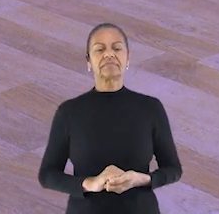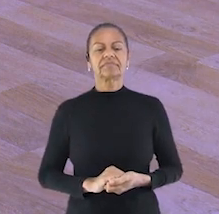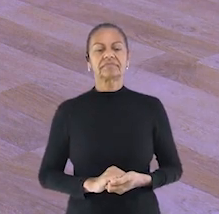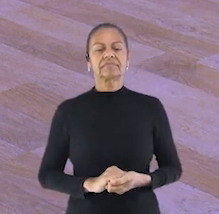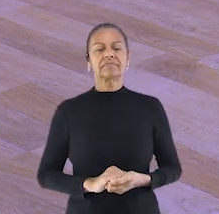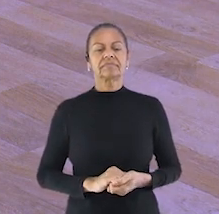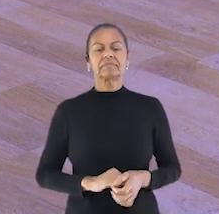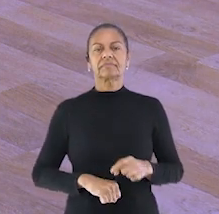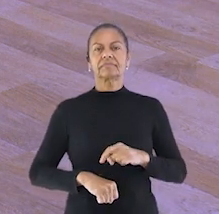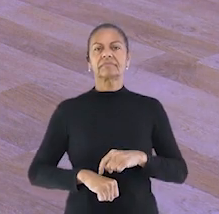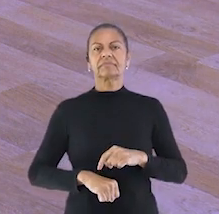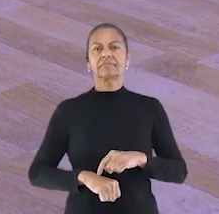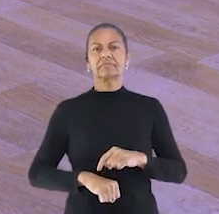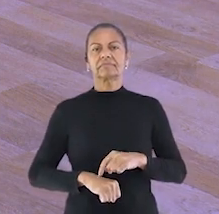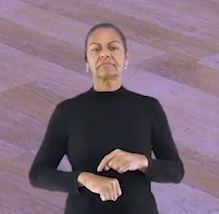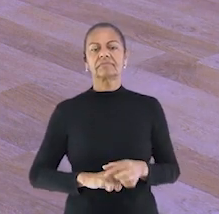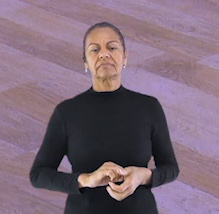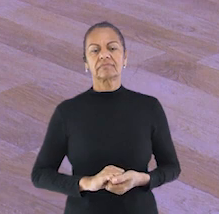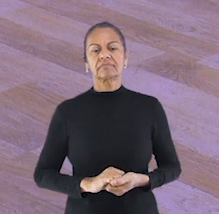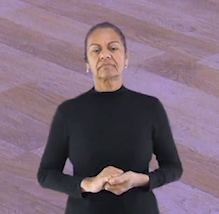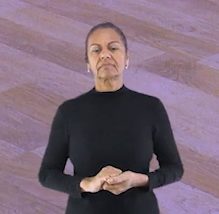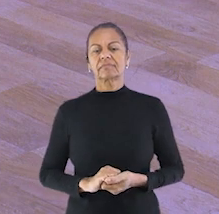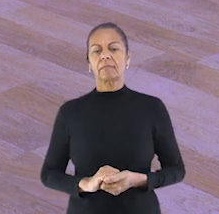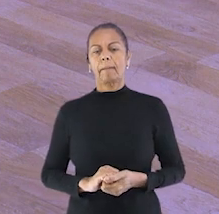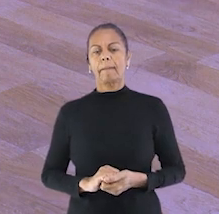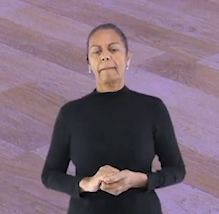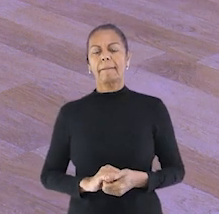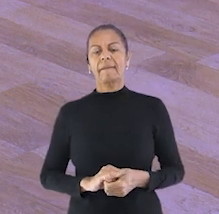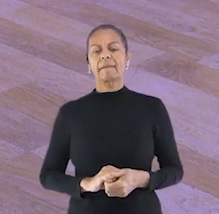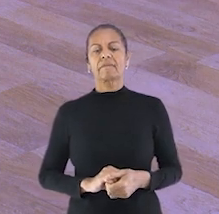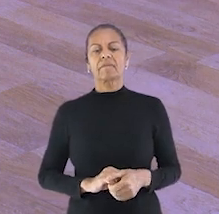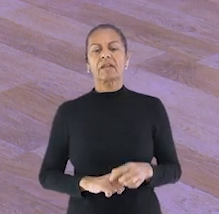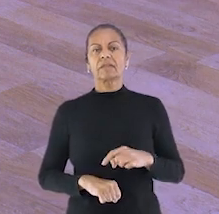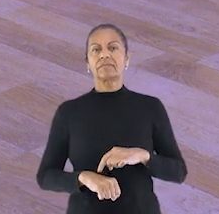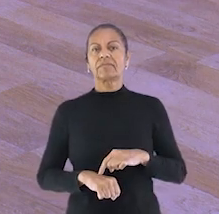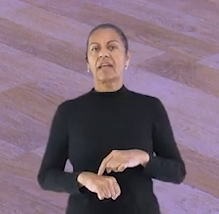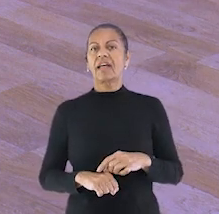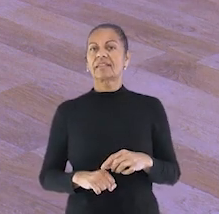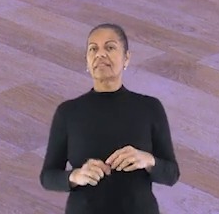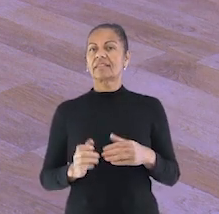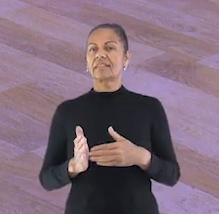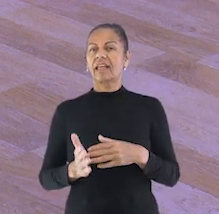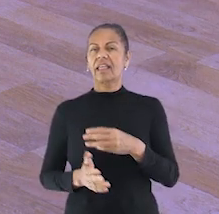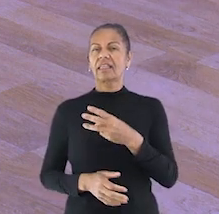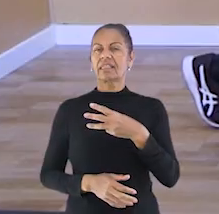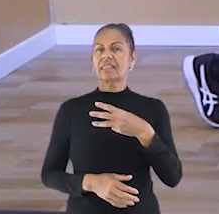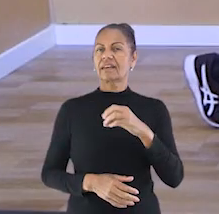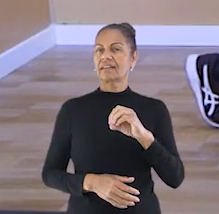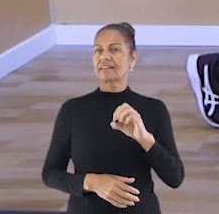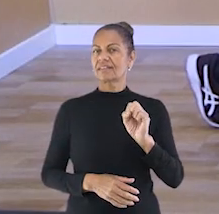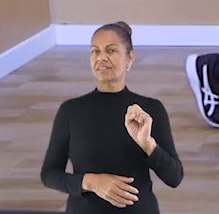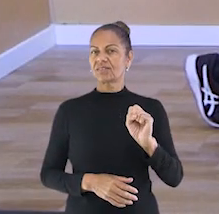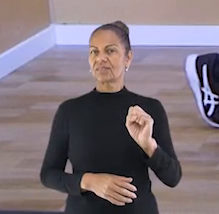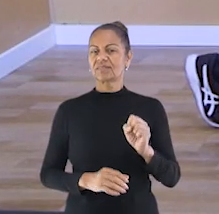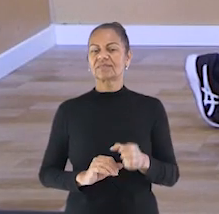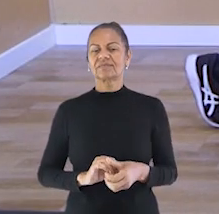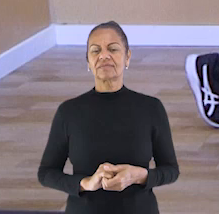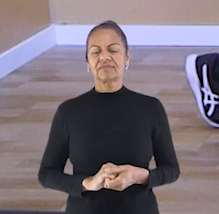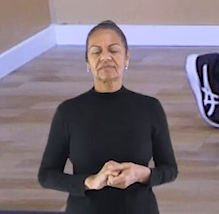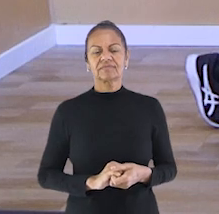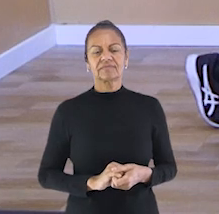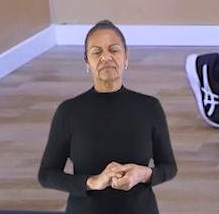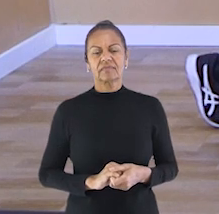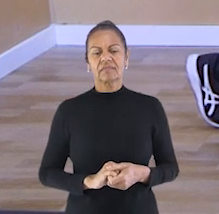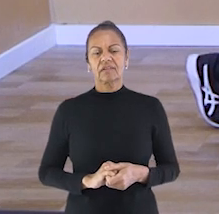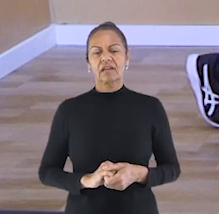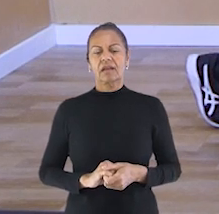Vou marcar no meu relógio. Entrentinha, hein? Segurou. Foi. Isso. O ombro tem